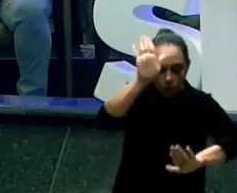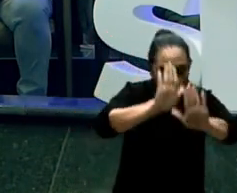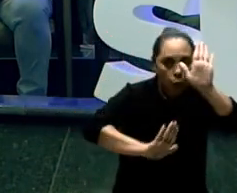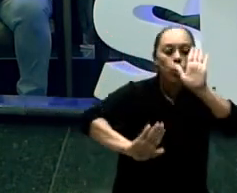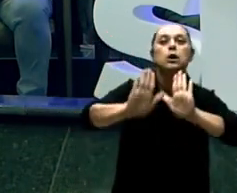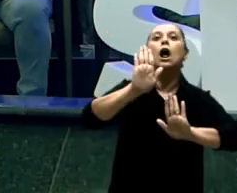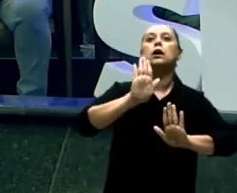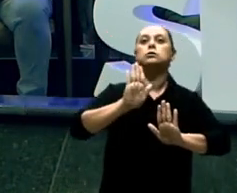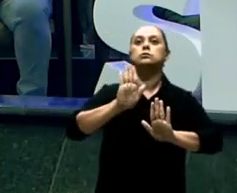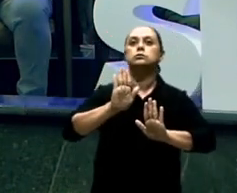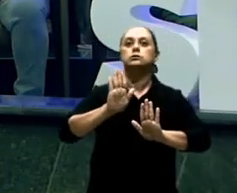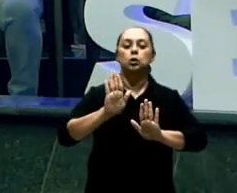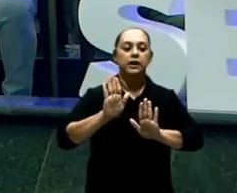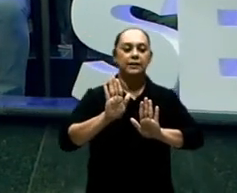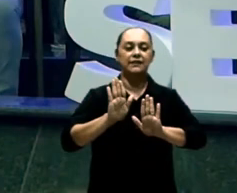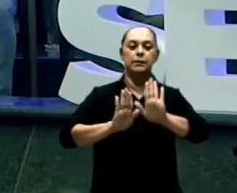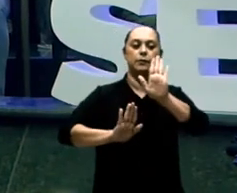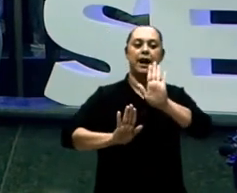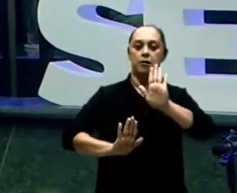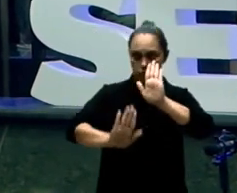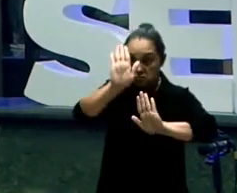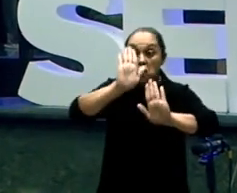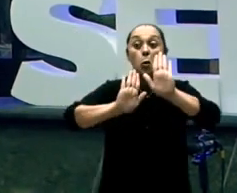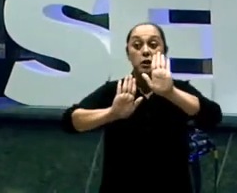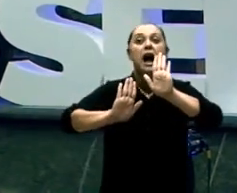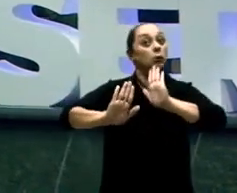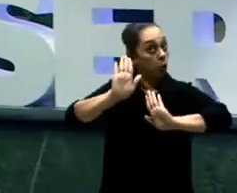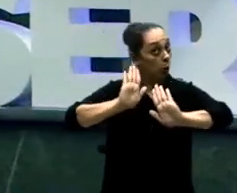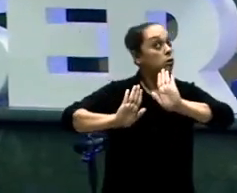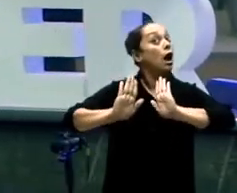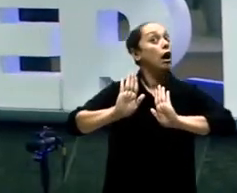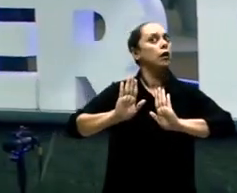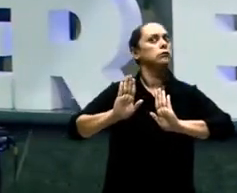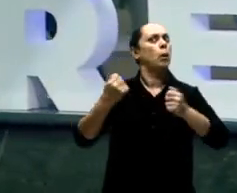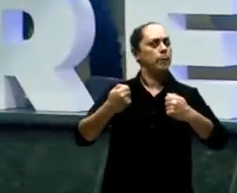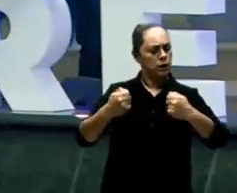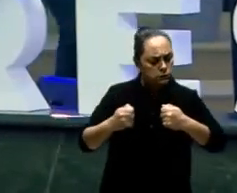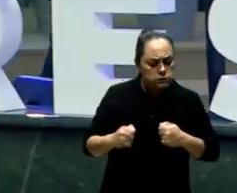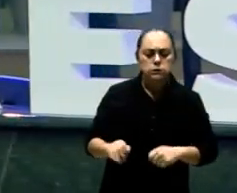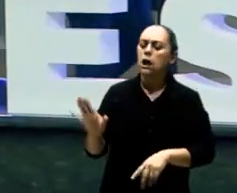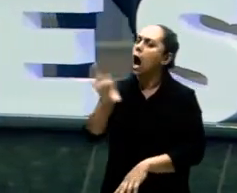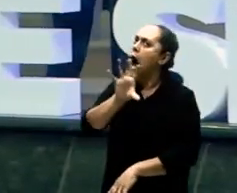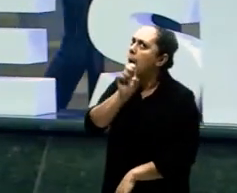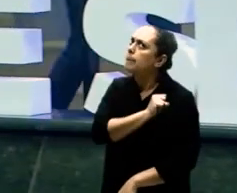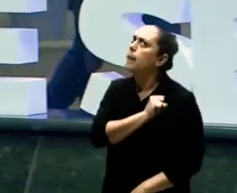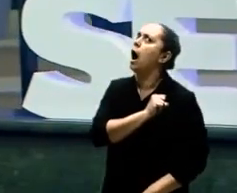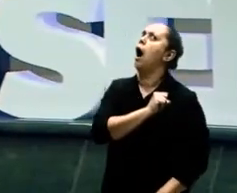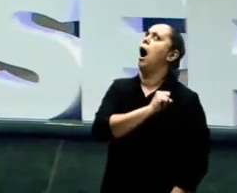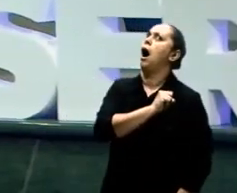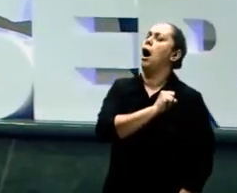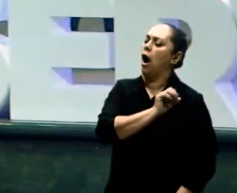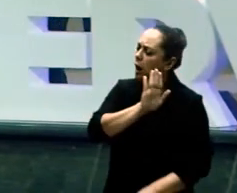podemos ter Os nossos conflitos Mas se o inimigo Se levantar contra nós É um defendendo o outro